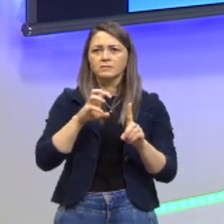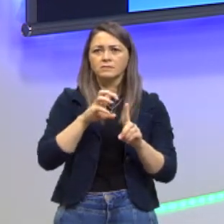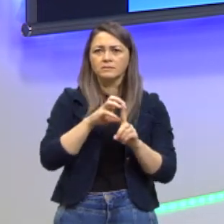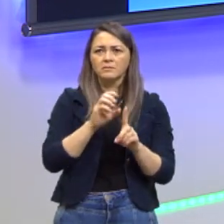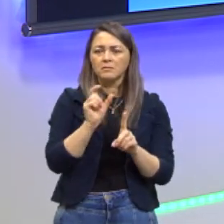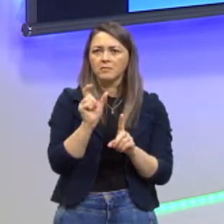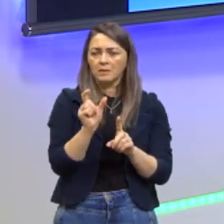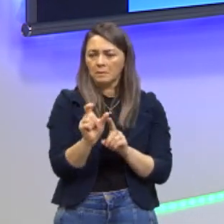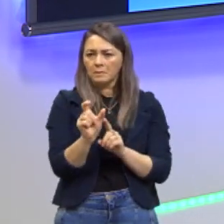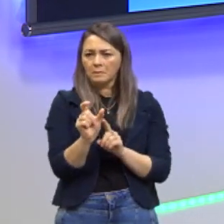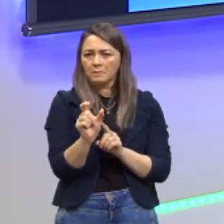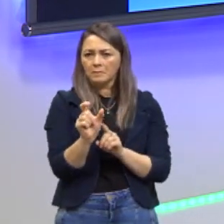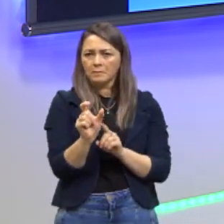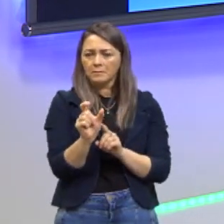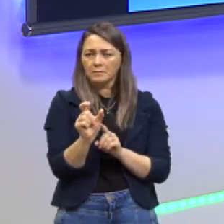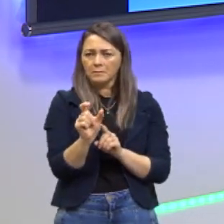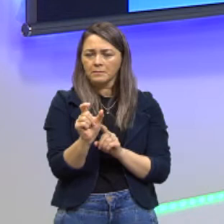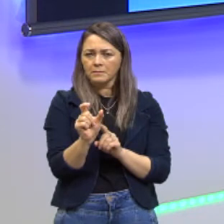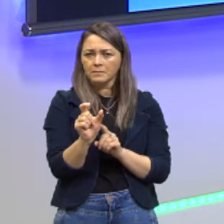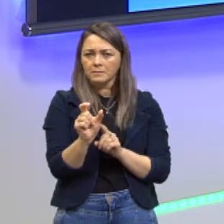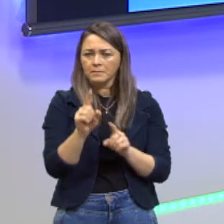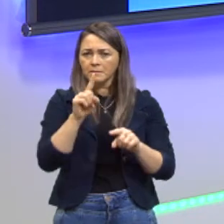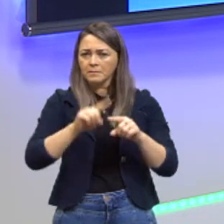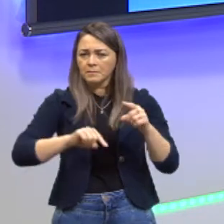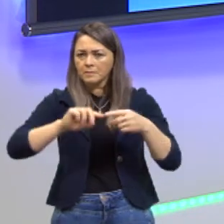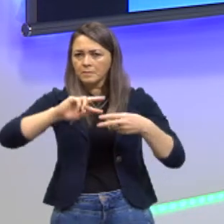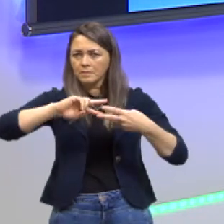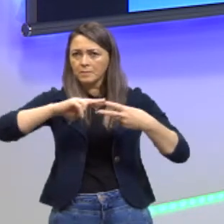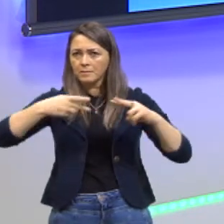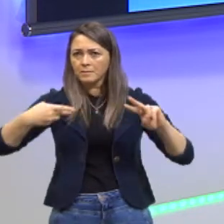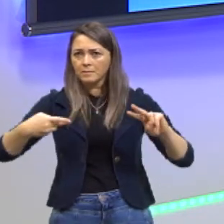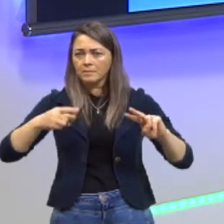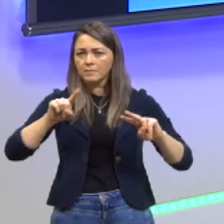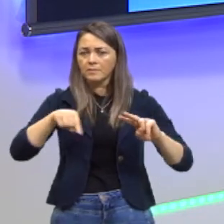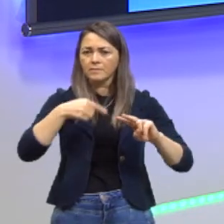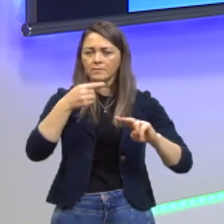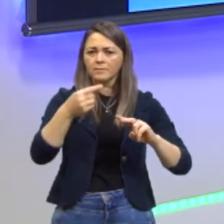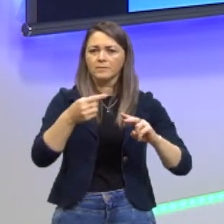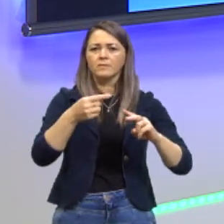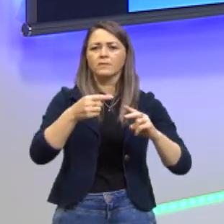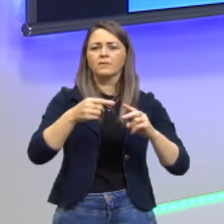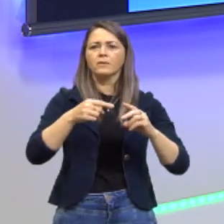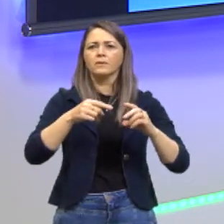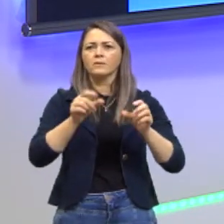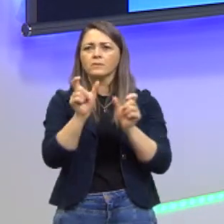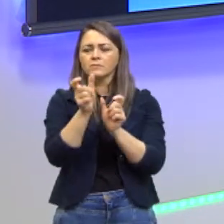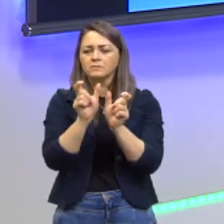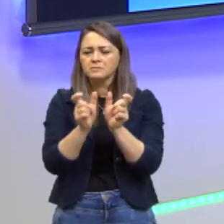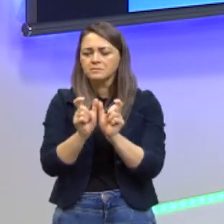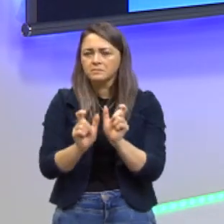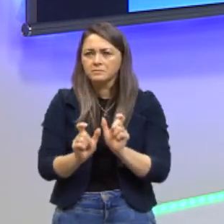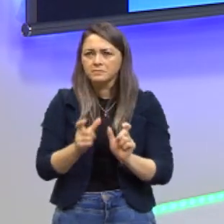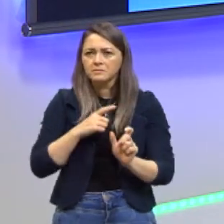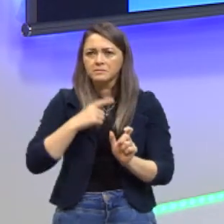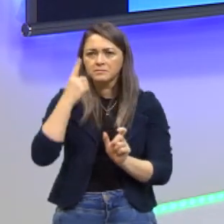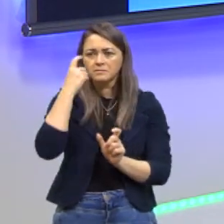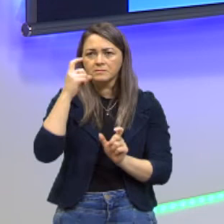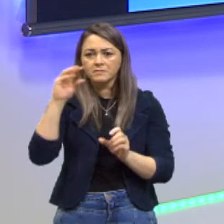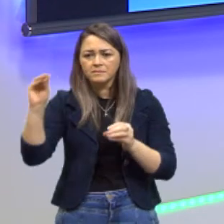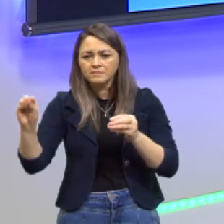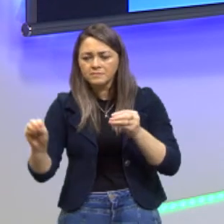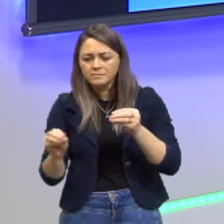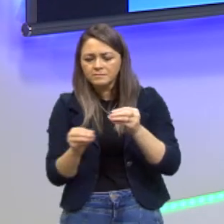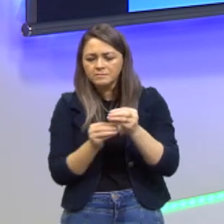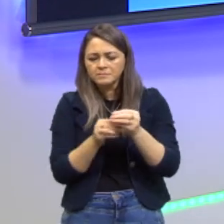de material genético de outros organismos de interesse que vão ser inseridos